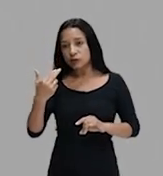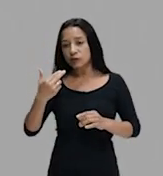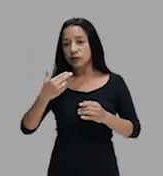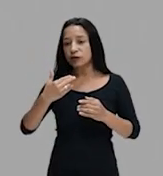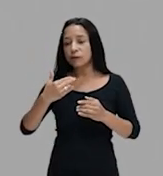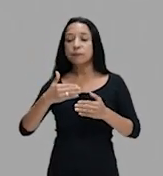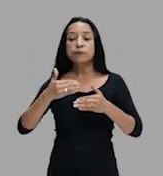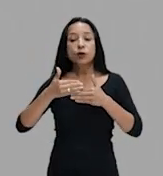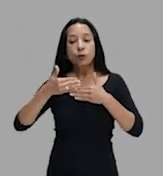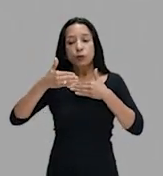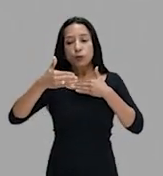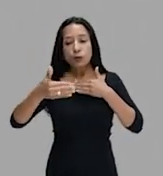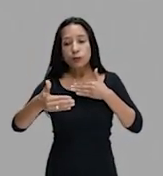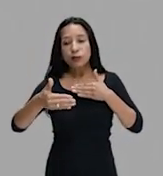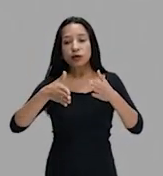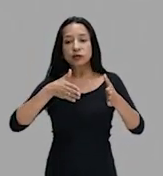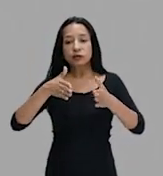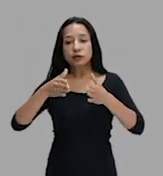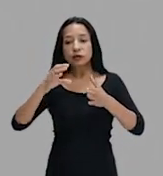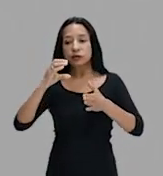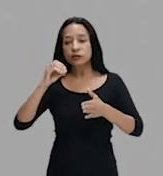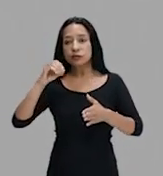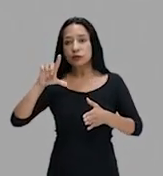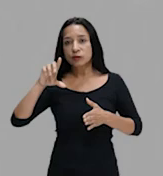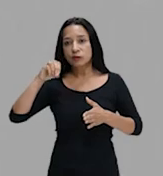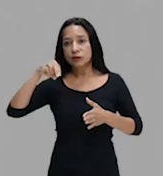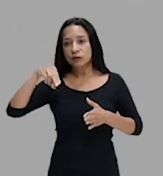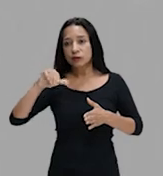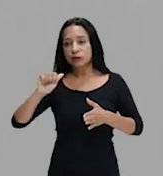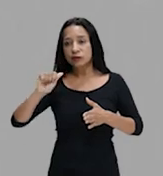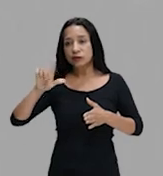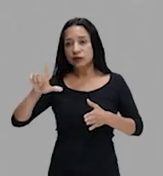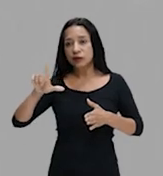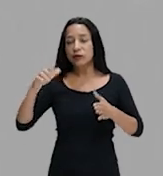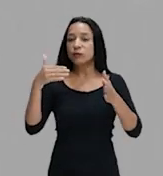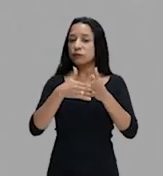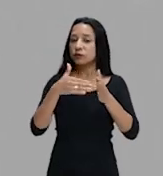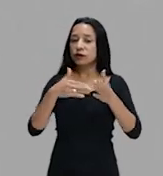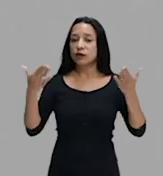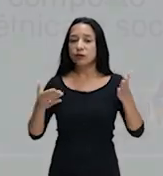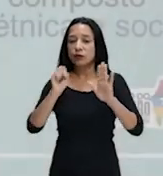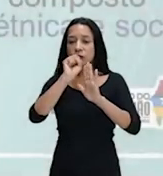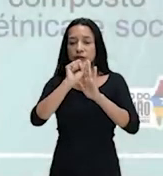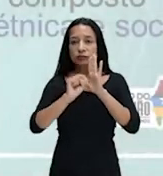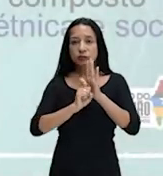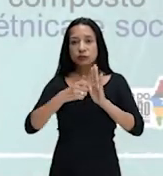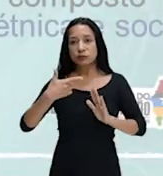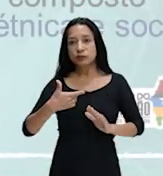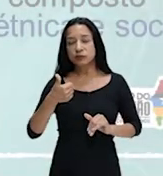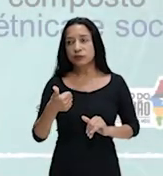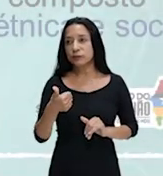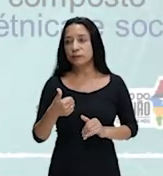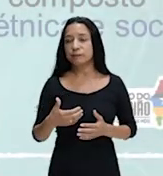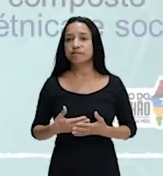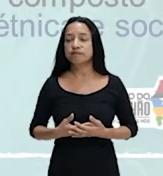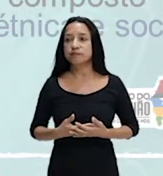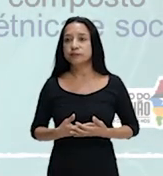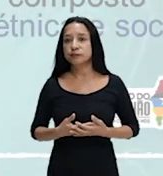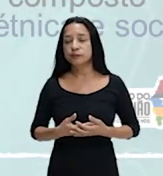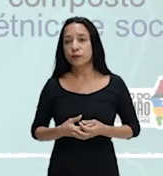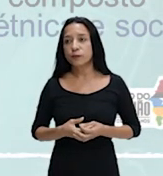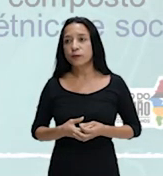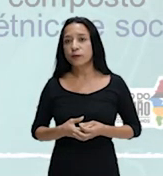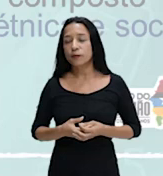o período colonial até agora, no século XXI. Ok? Então vamos lá. Olha só. No período